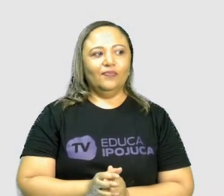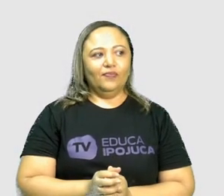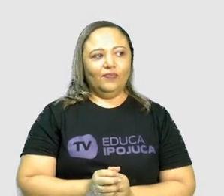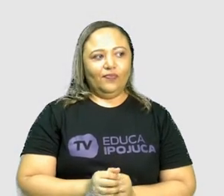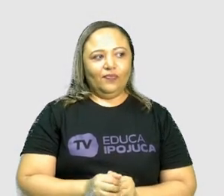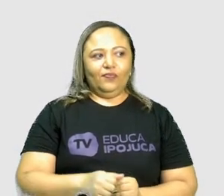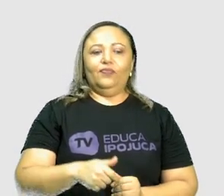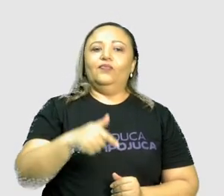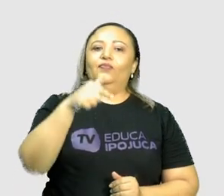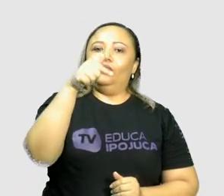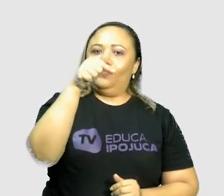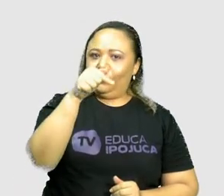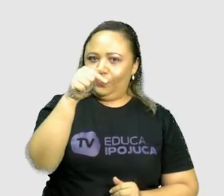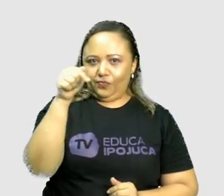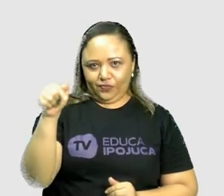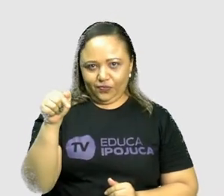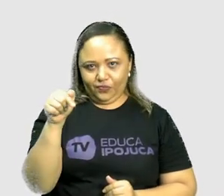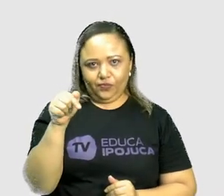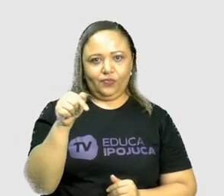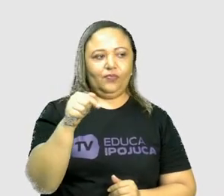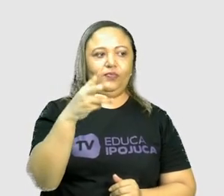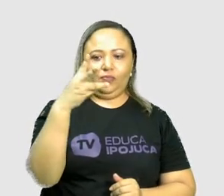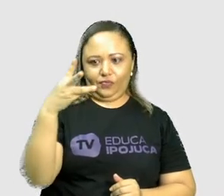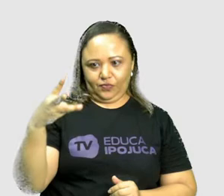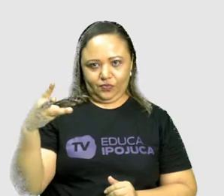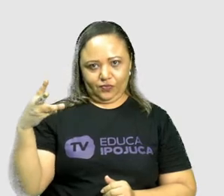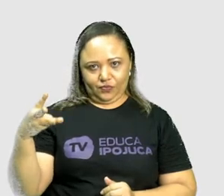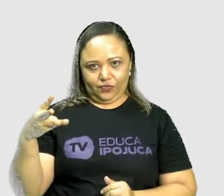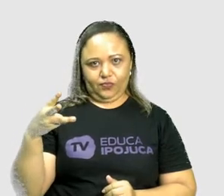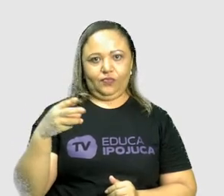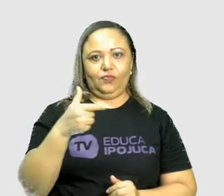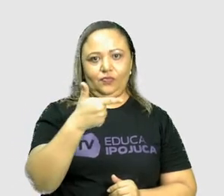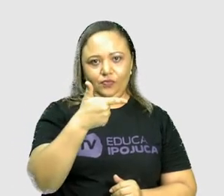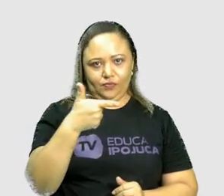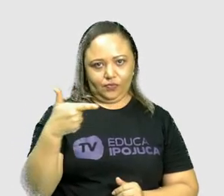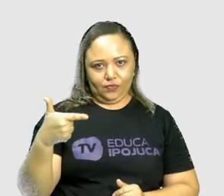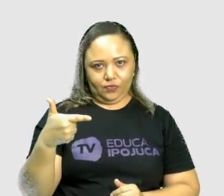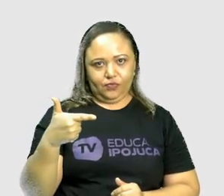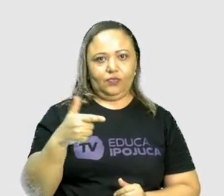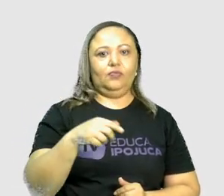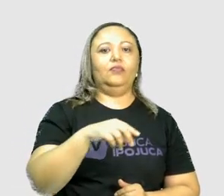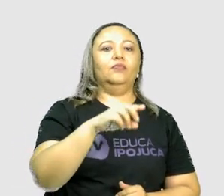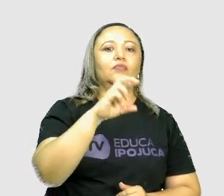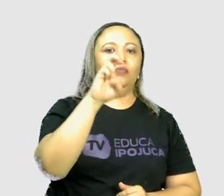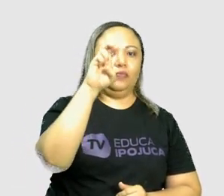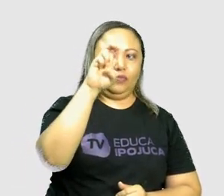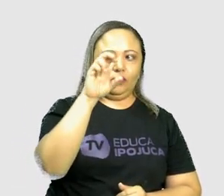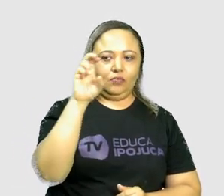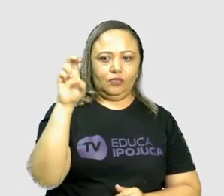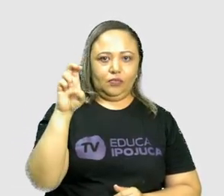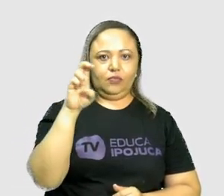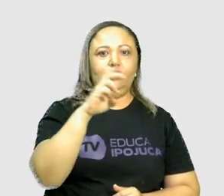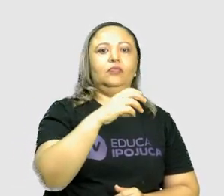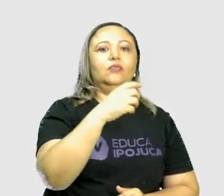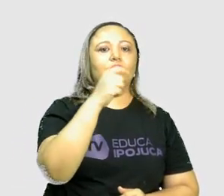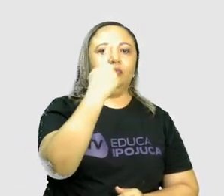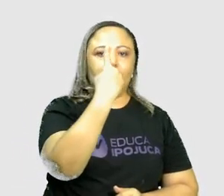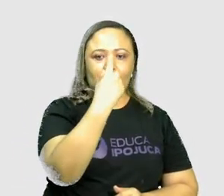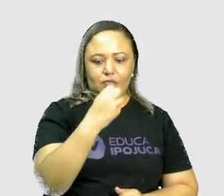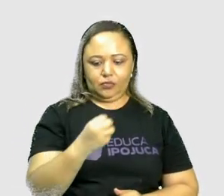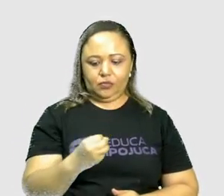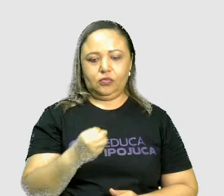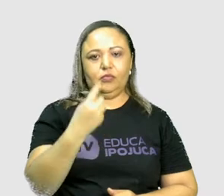77, 33, 22, 55 e 101.